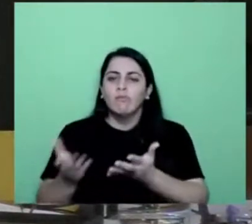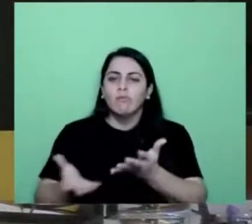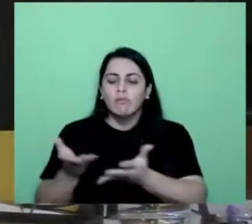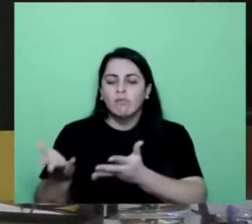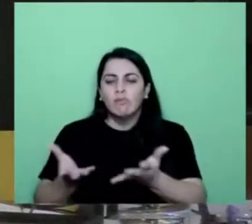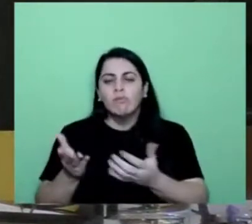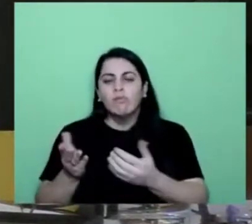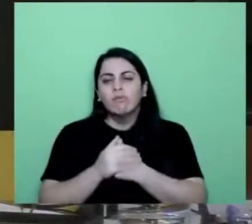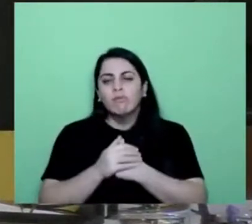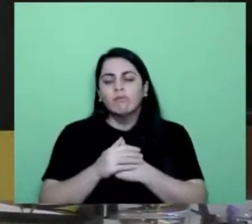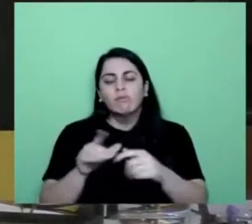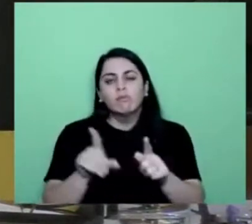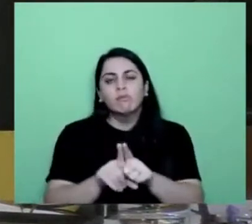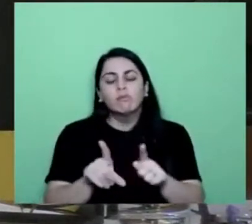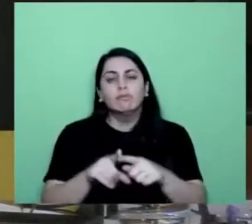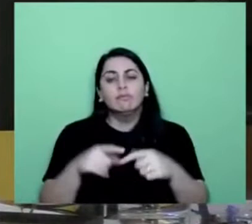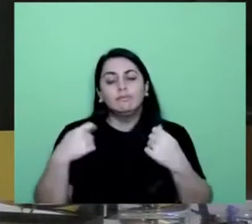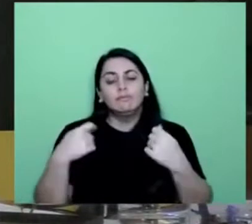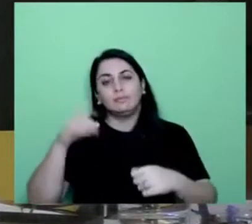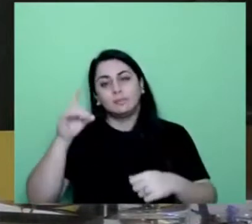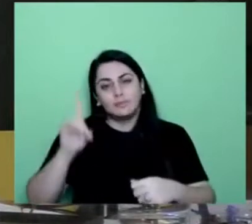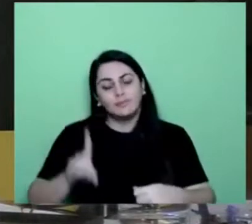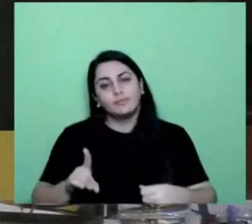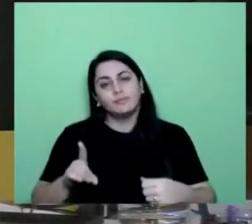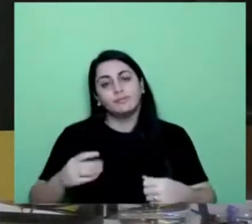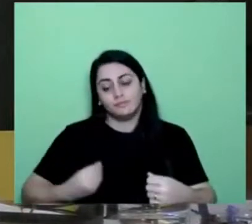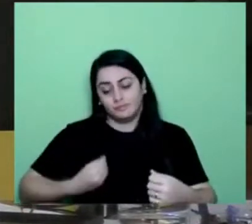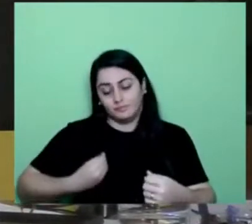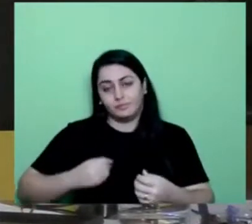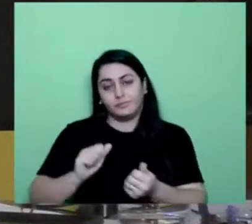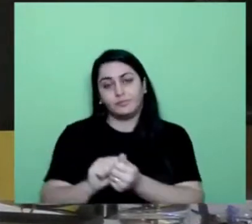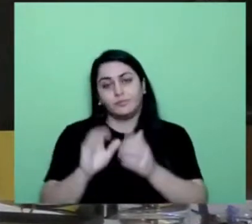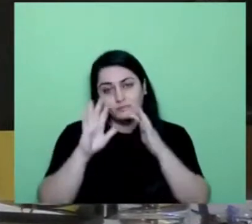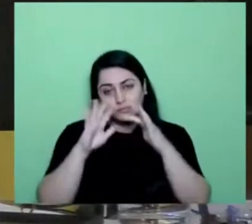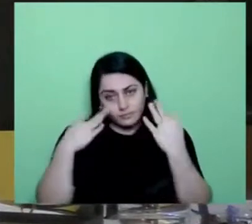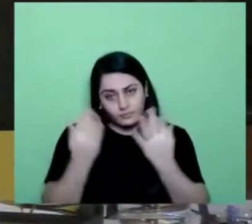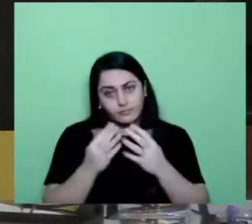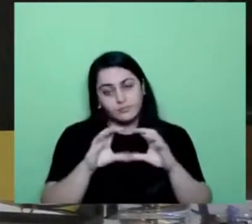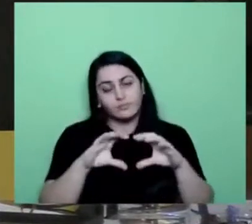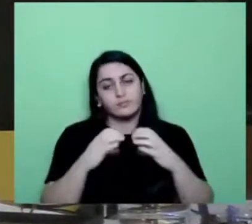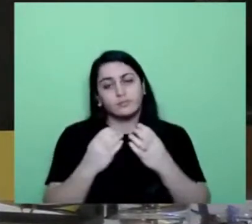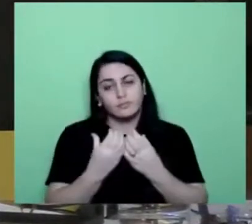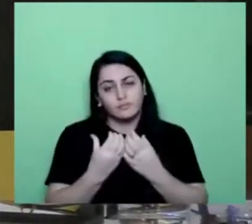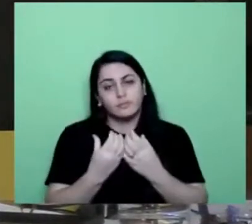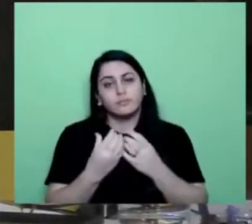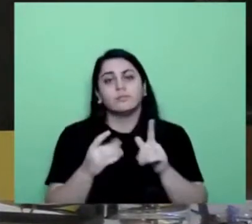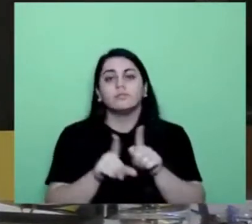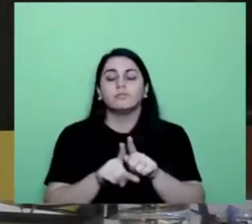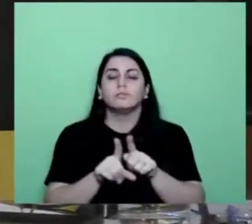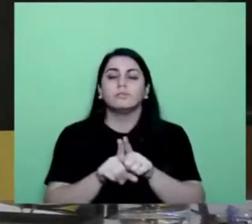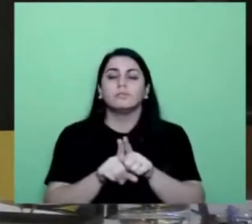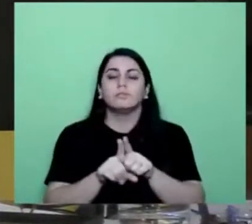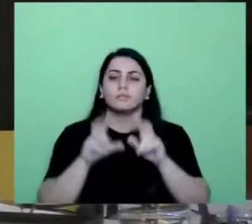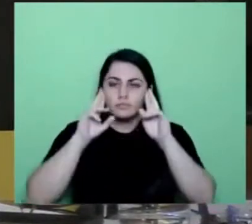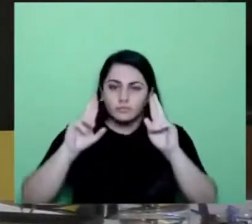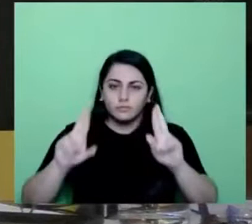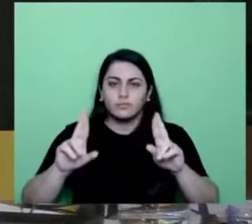necessidade de garantir o direito ao convívio familiar e comunitário de respeitar as